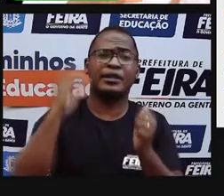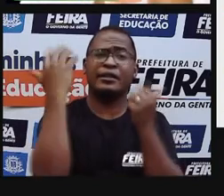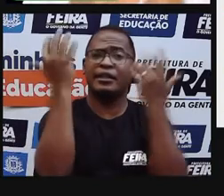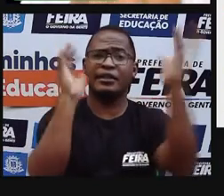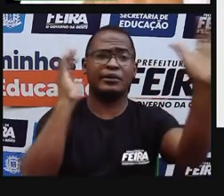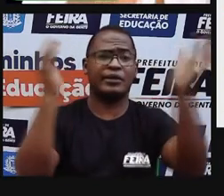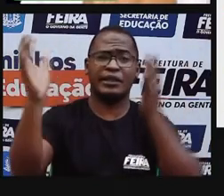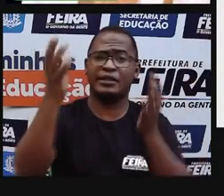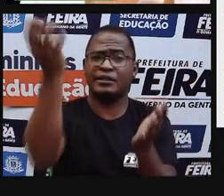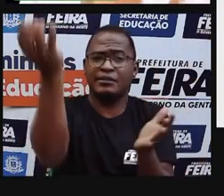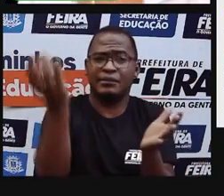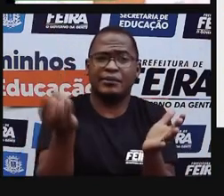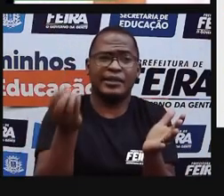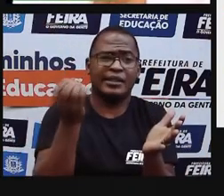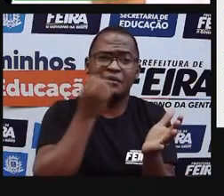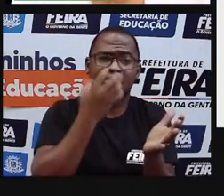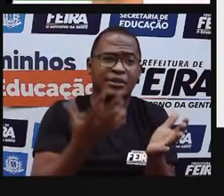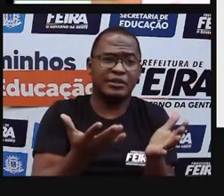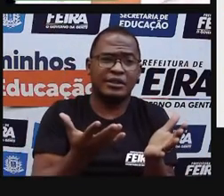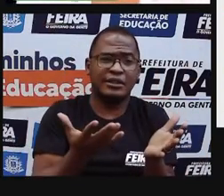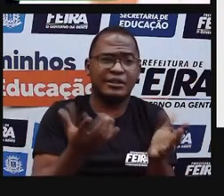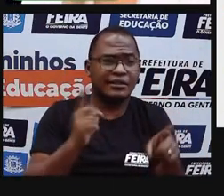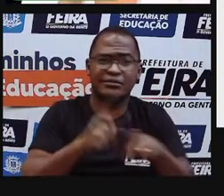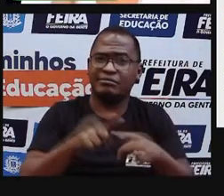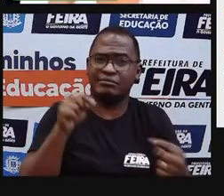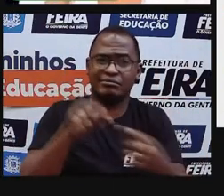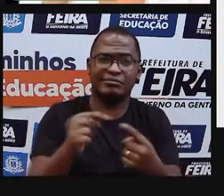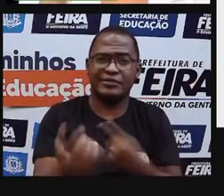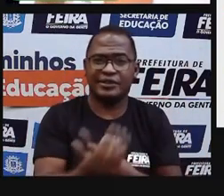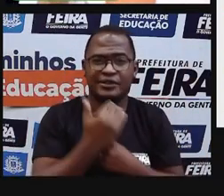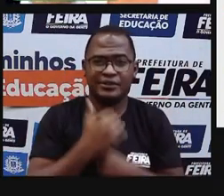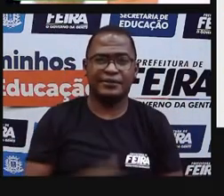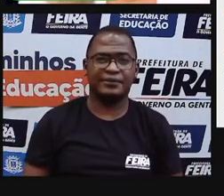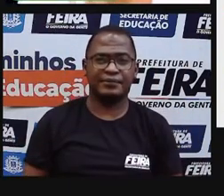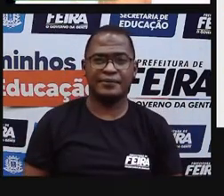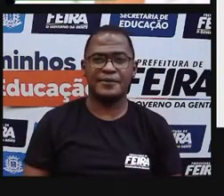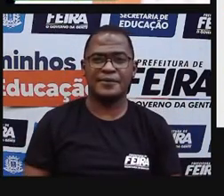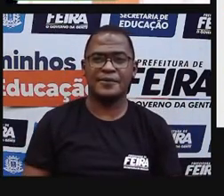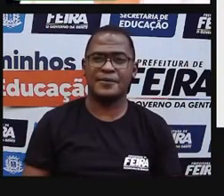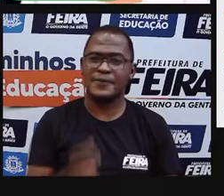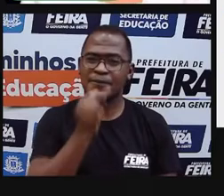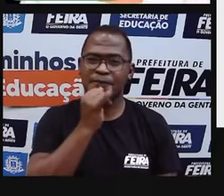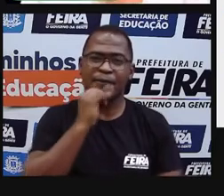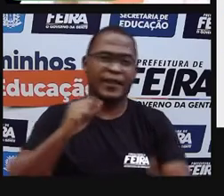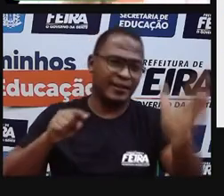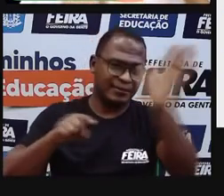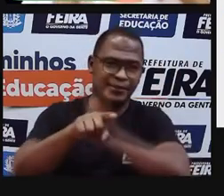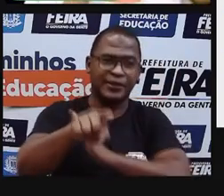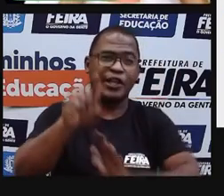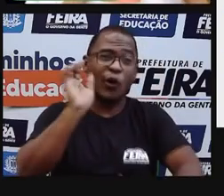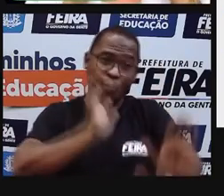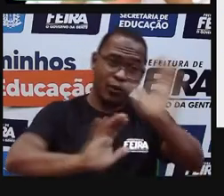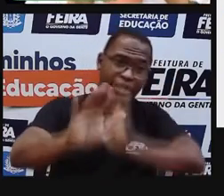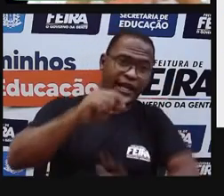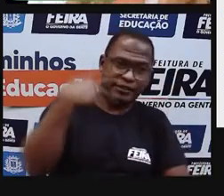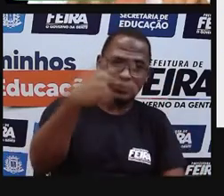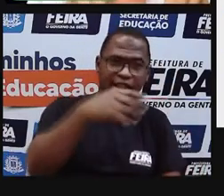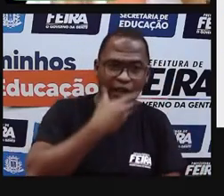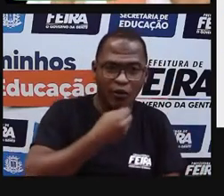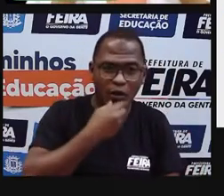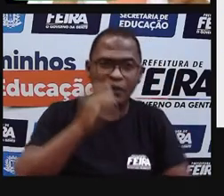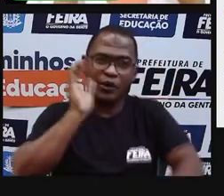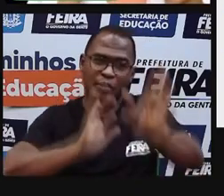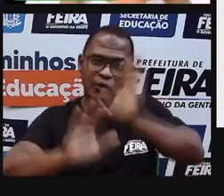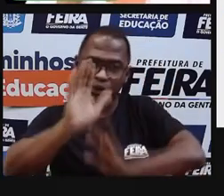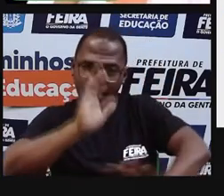Aí, mais uma resposta certa. Agora vai pegar os homens, essa aqui ó. O homem que gosta. Tem mulher